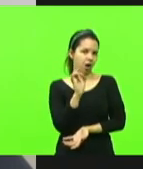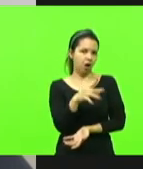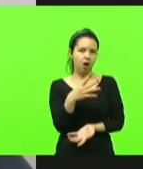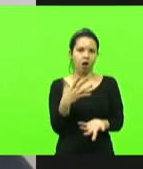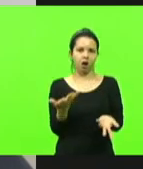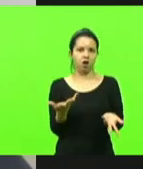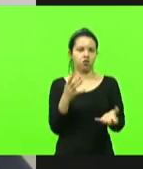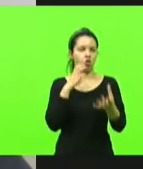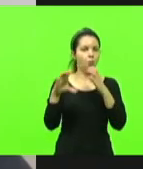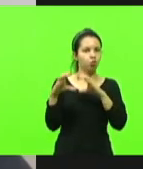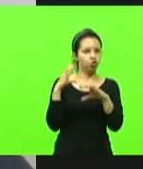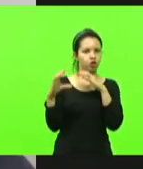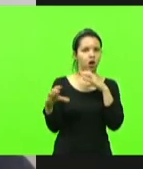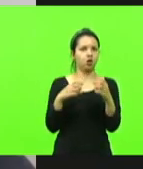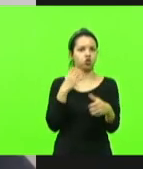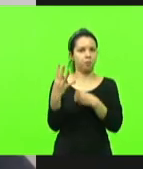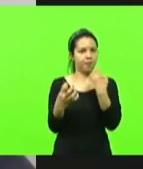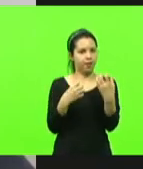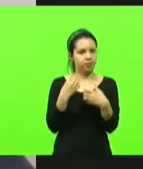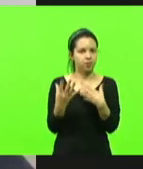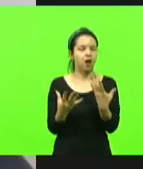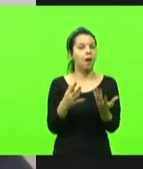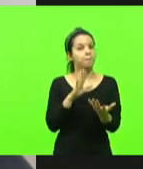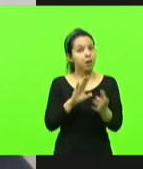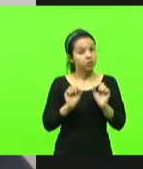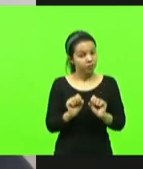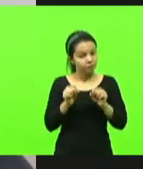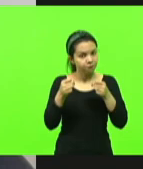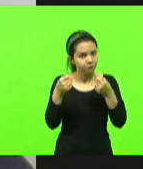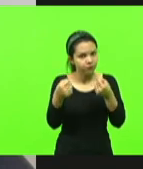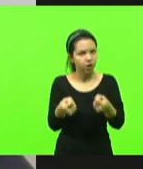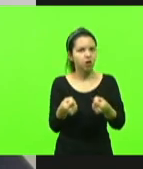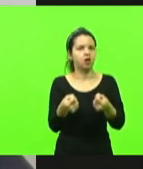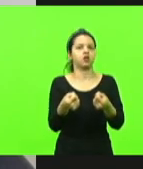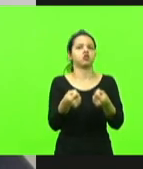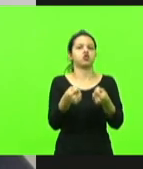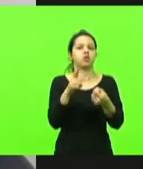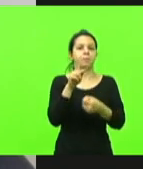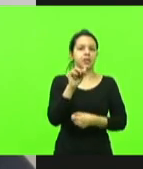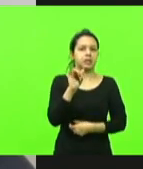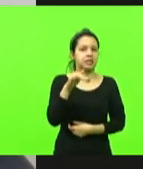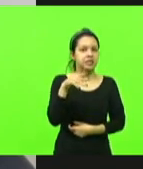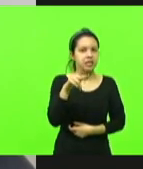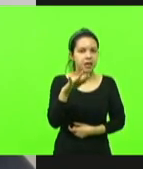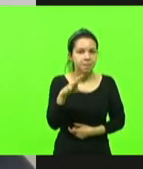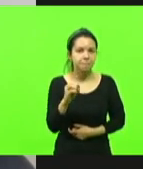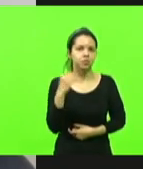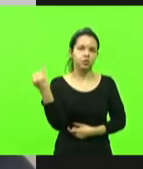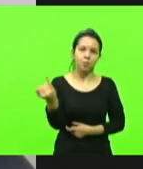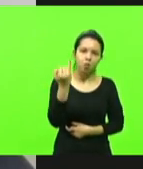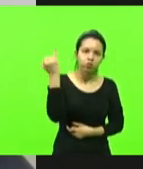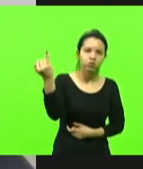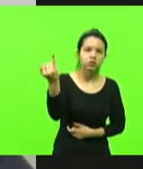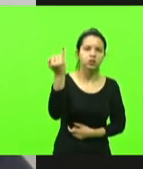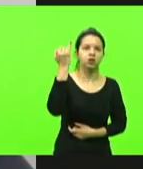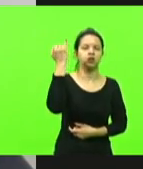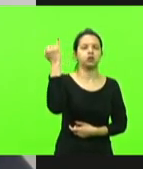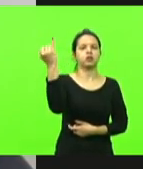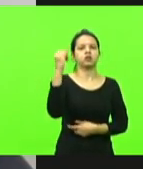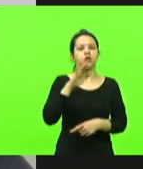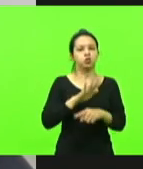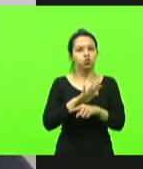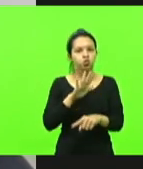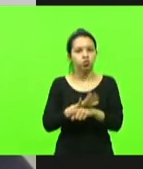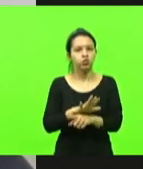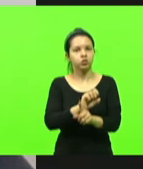expressar, mas defende princípios, princípios que são relevantes, princípios que trouxeram a sociedade até